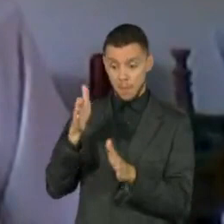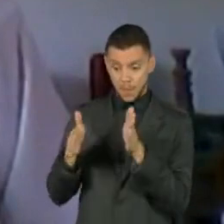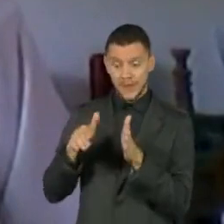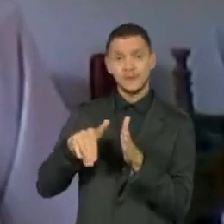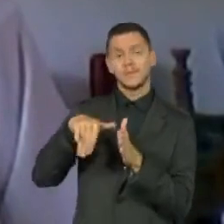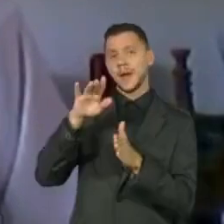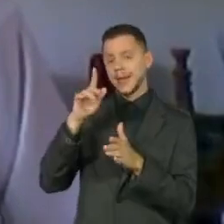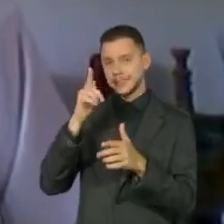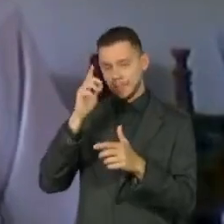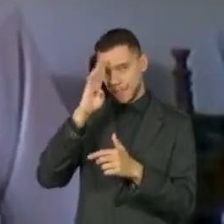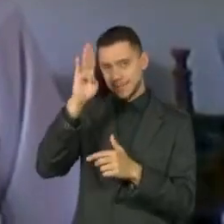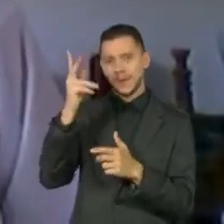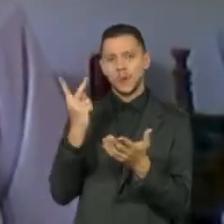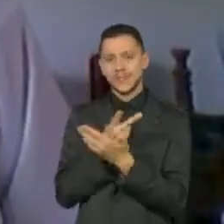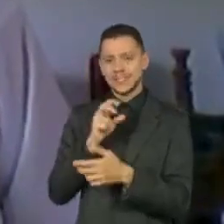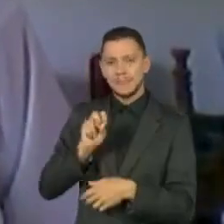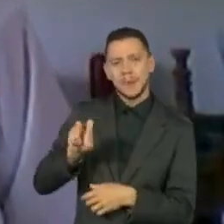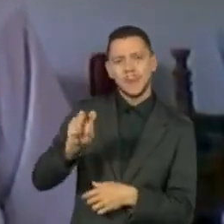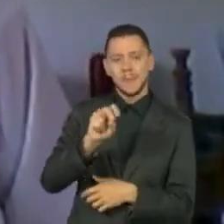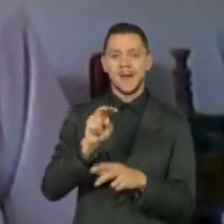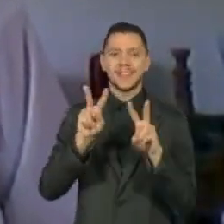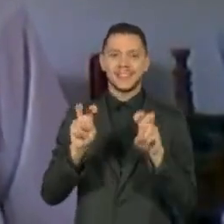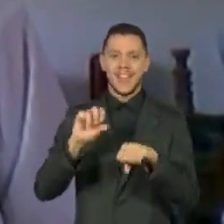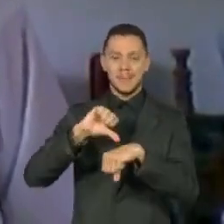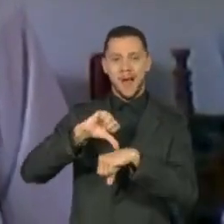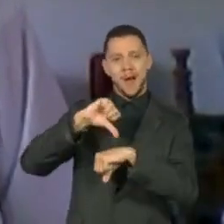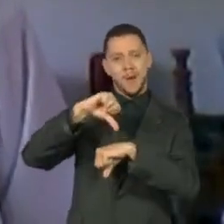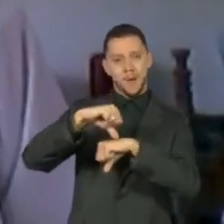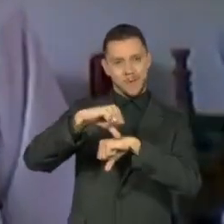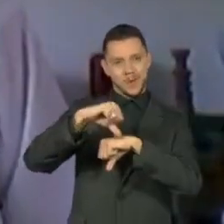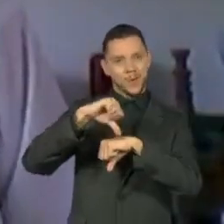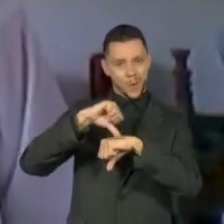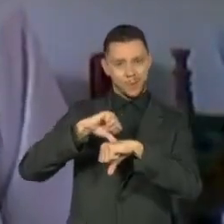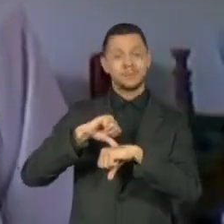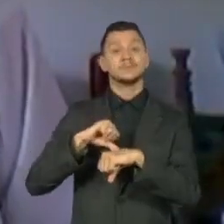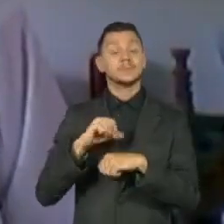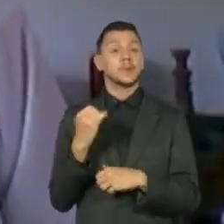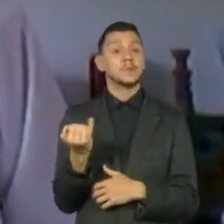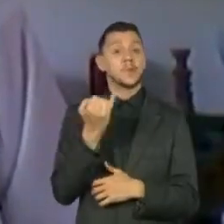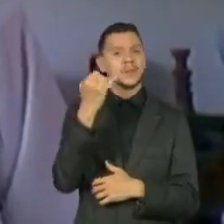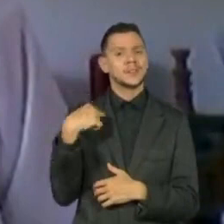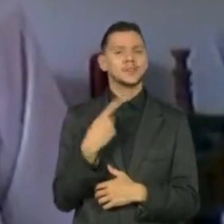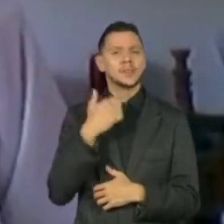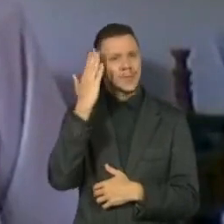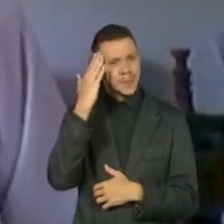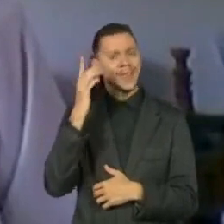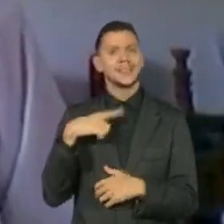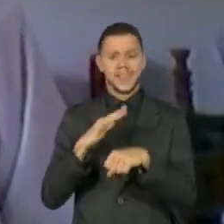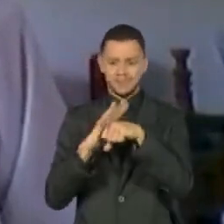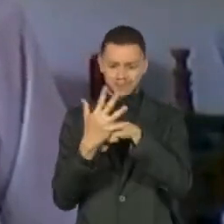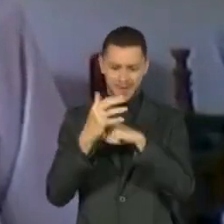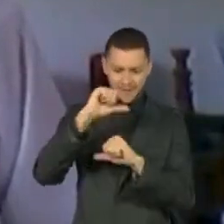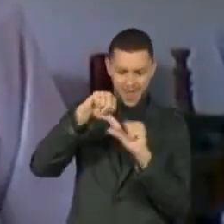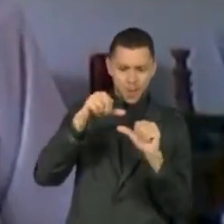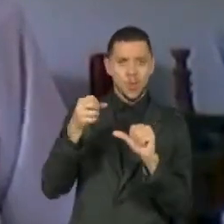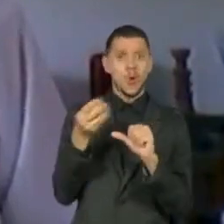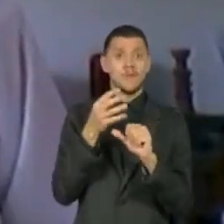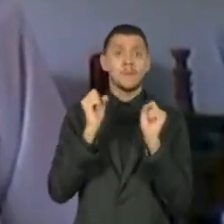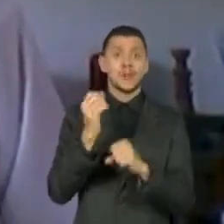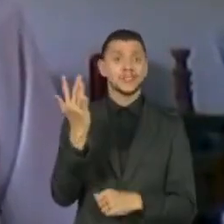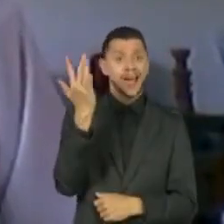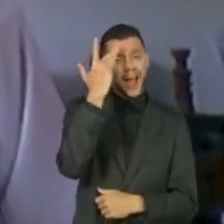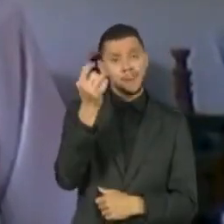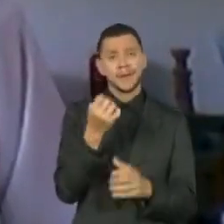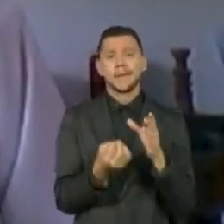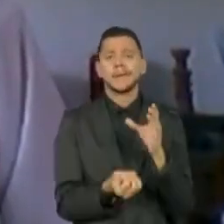transmissão da Ômicron. Então, é importante lembrar disso, que é uma variante nova. Pode ser que da manhã aconteça uma outra